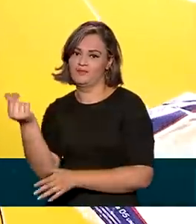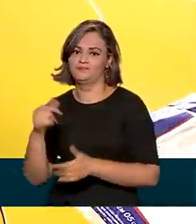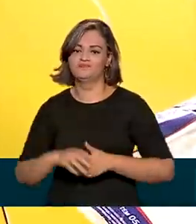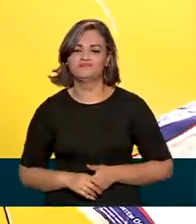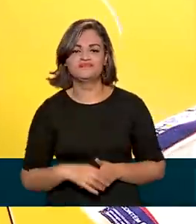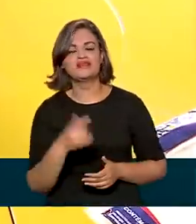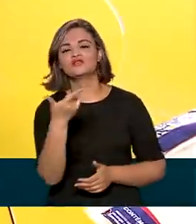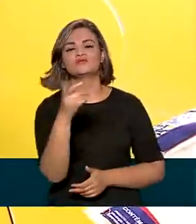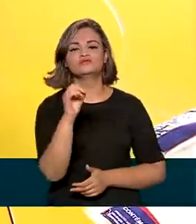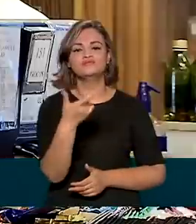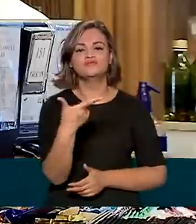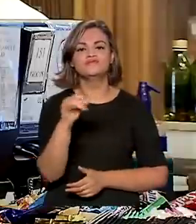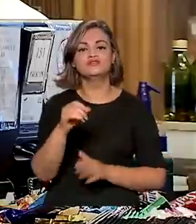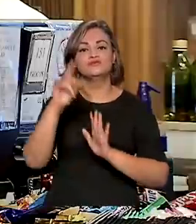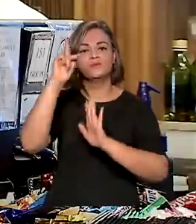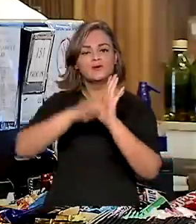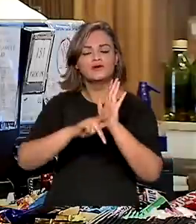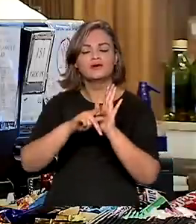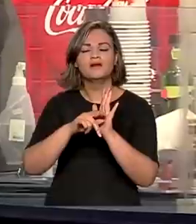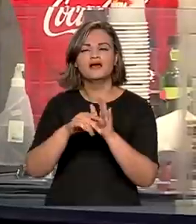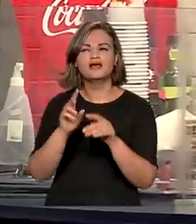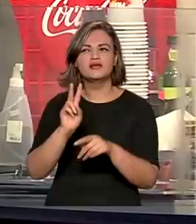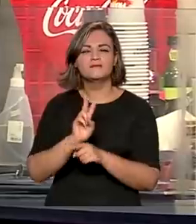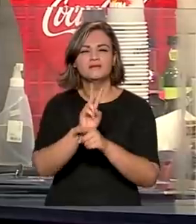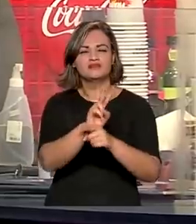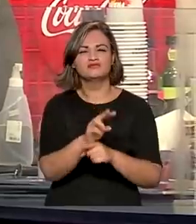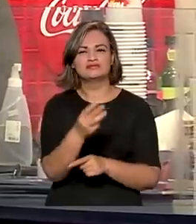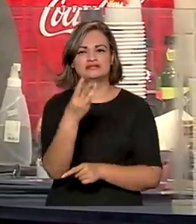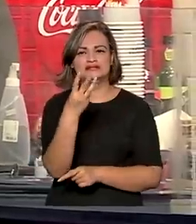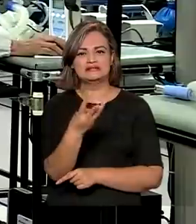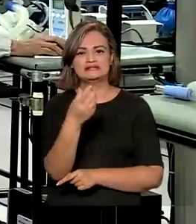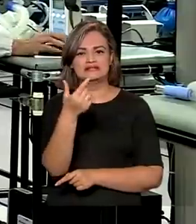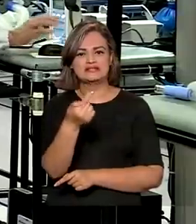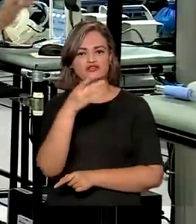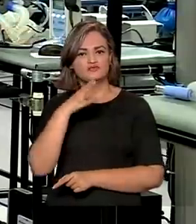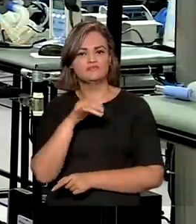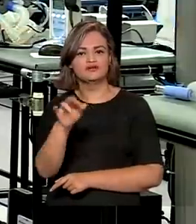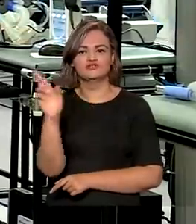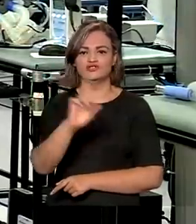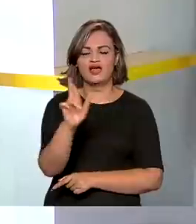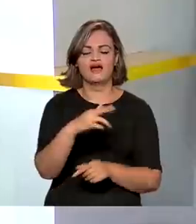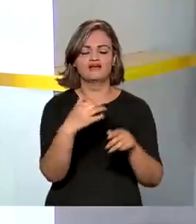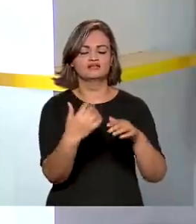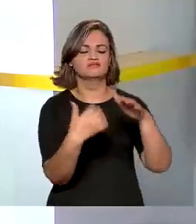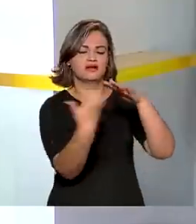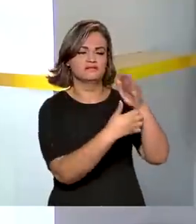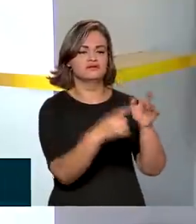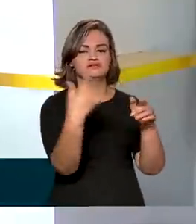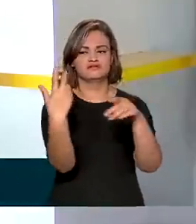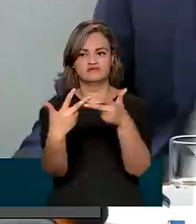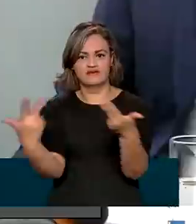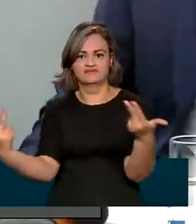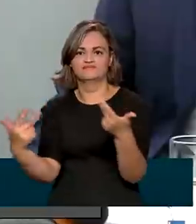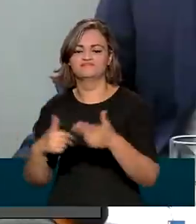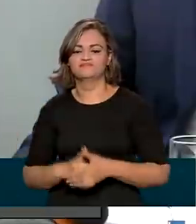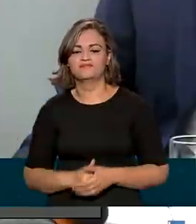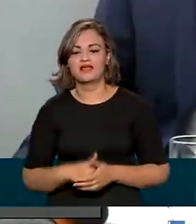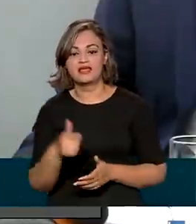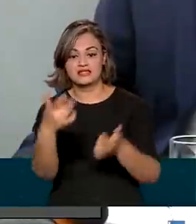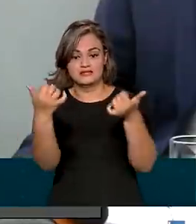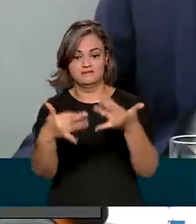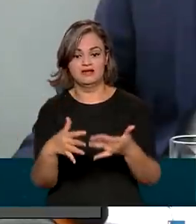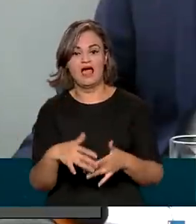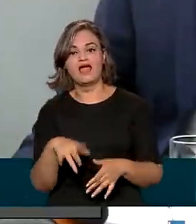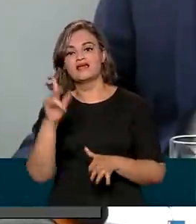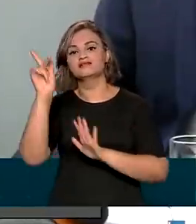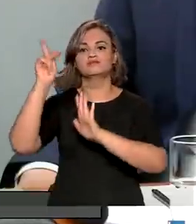2020, o Pronamp emprestou 37 bilhões e meio de reais para micro e pequenas empresas. O Pronamp foi um